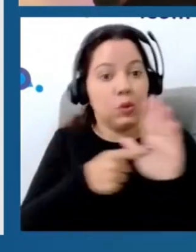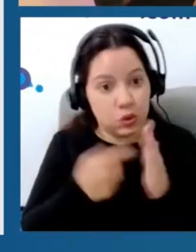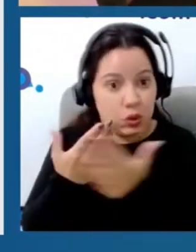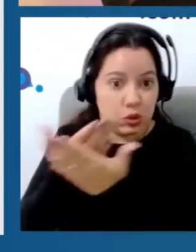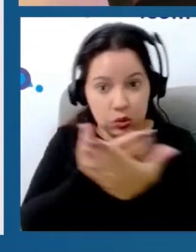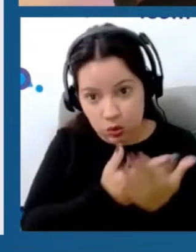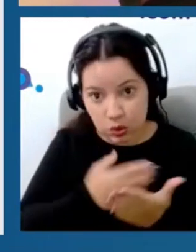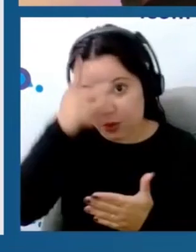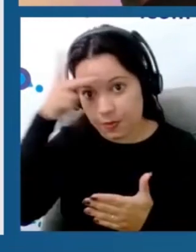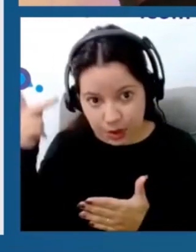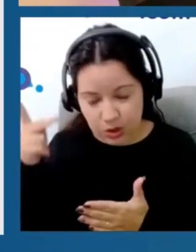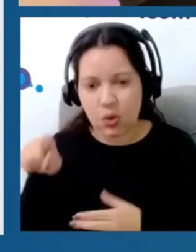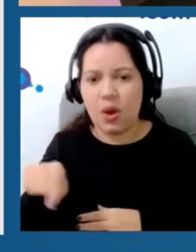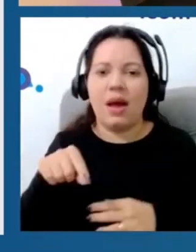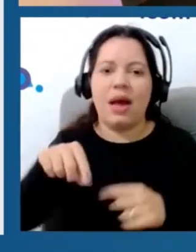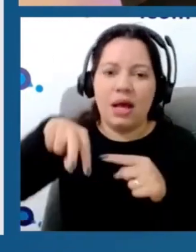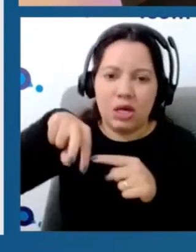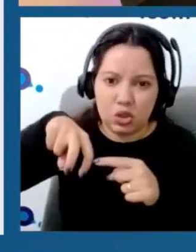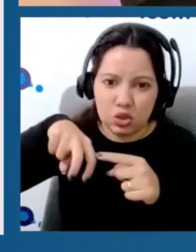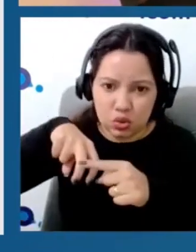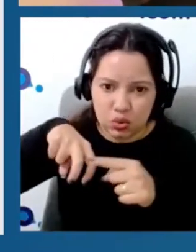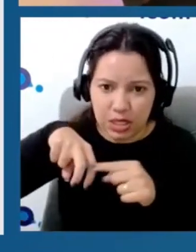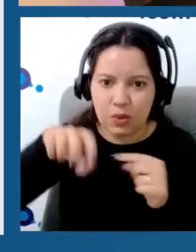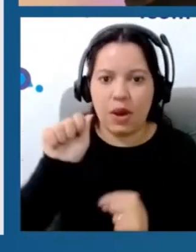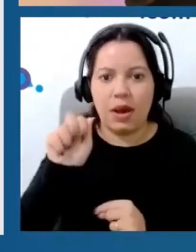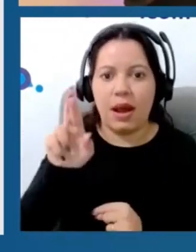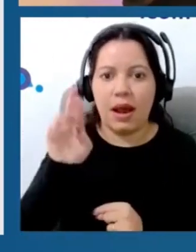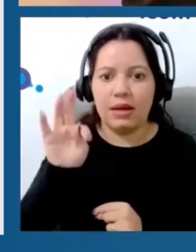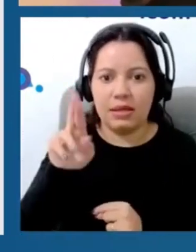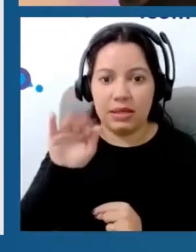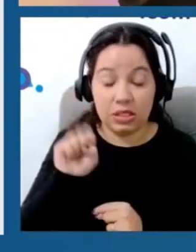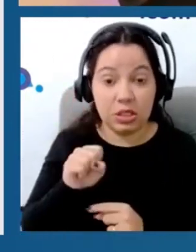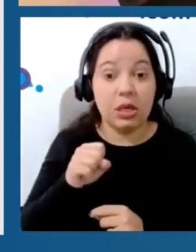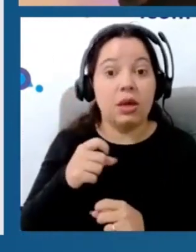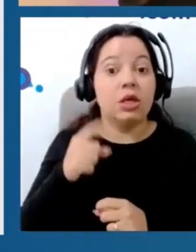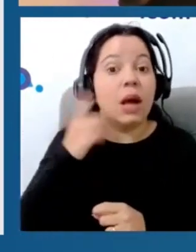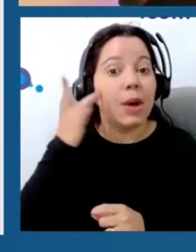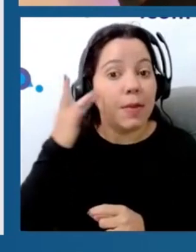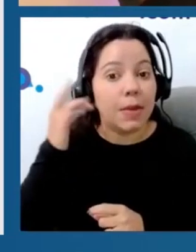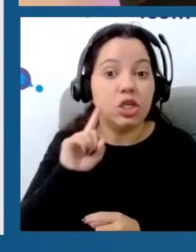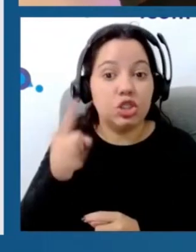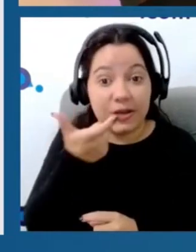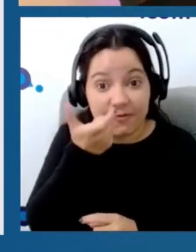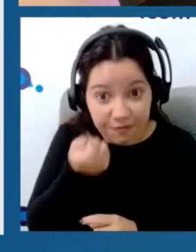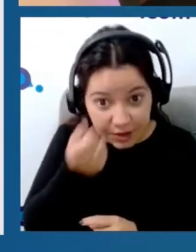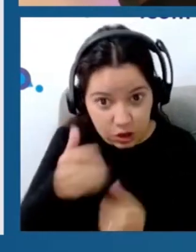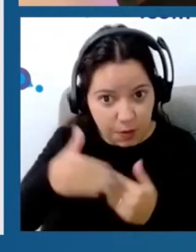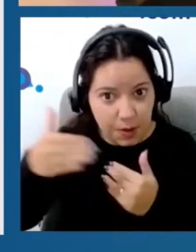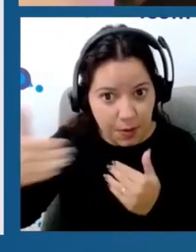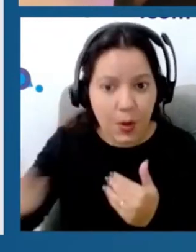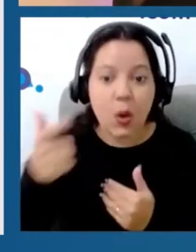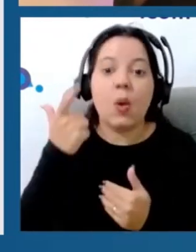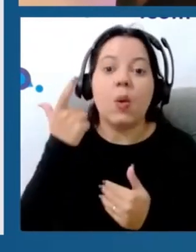pacientes com osteoartrite de joelho, que, depois de 20 dias consecutivos, a gente continua mantendo a inibição da dor,